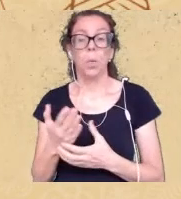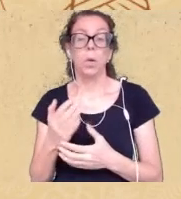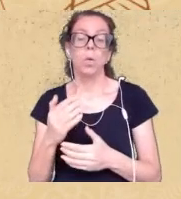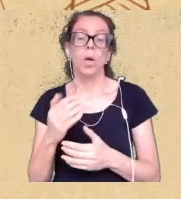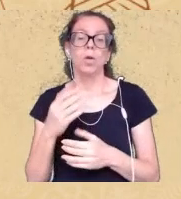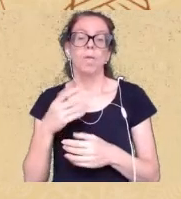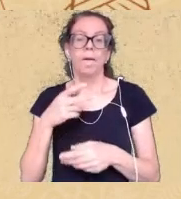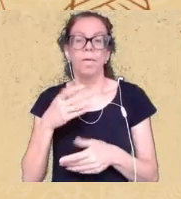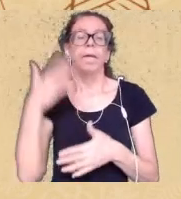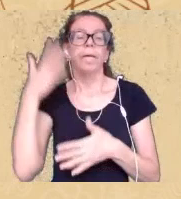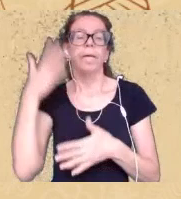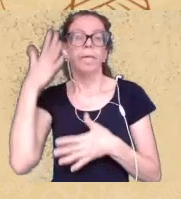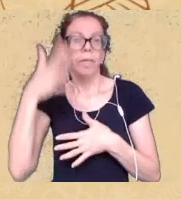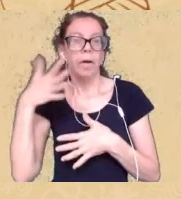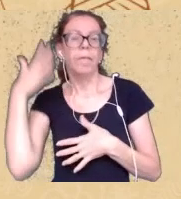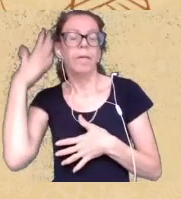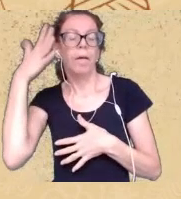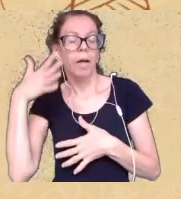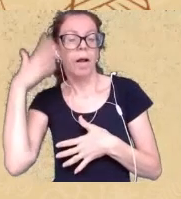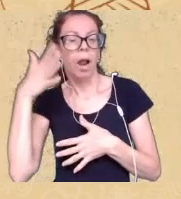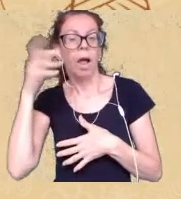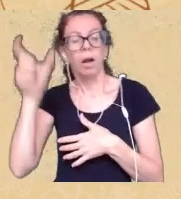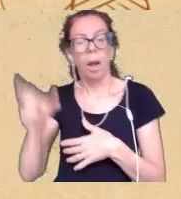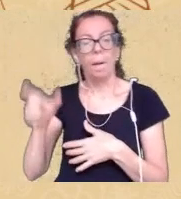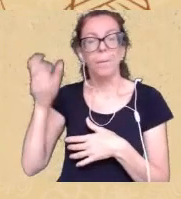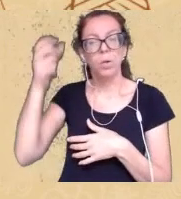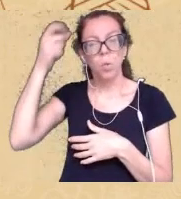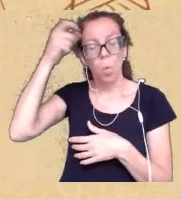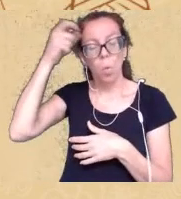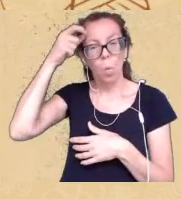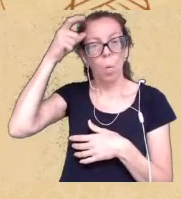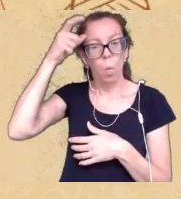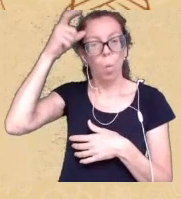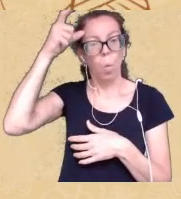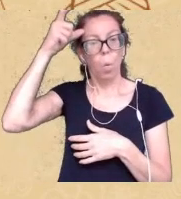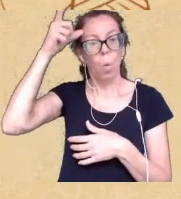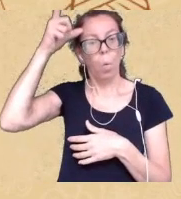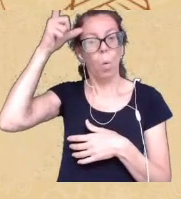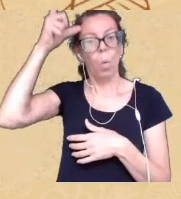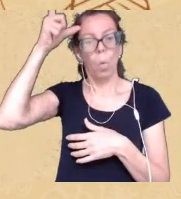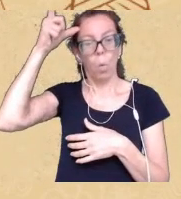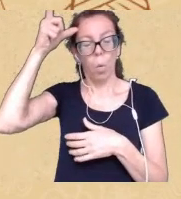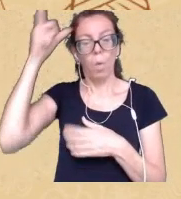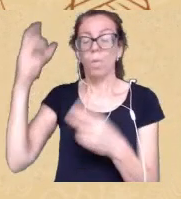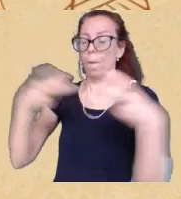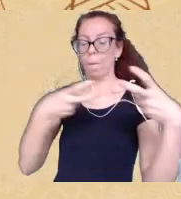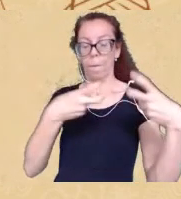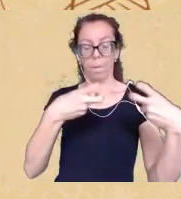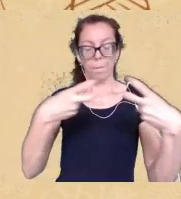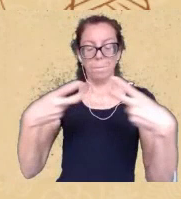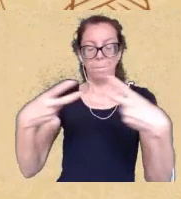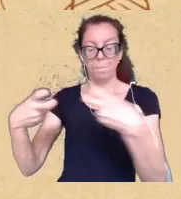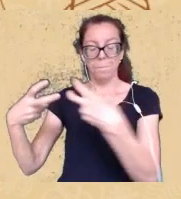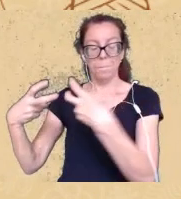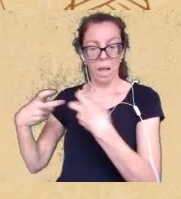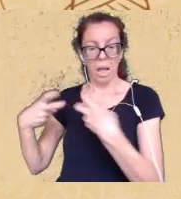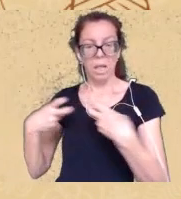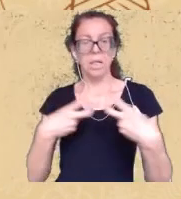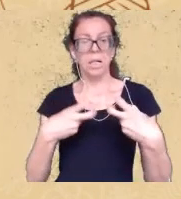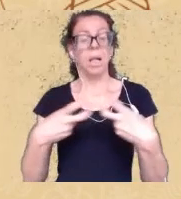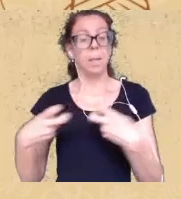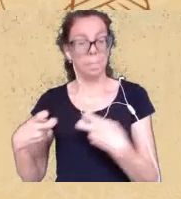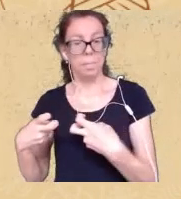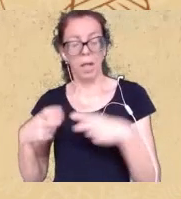tomando consciência e vão se olhando e vão se percebendo e vão se percebendo nesse lugar e aí não